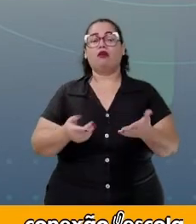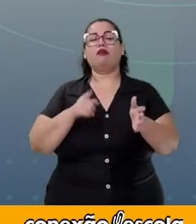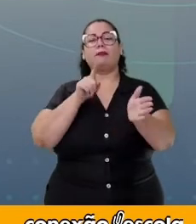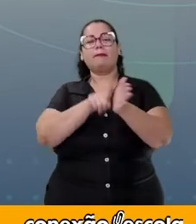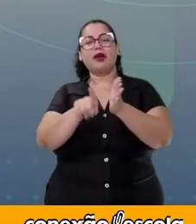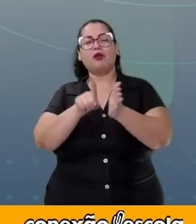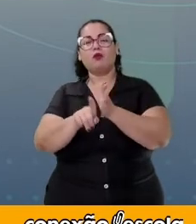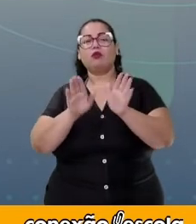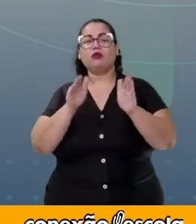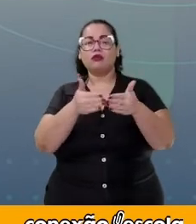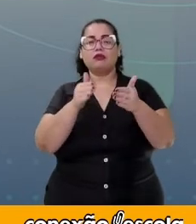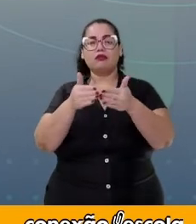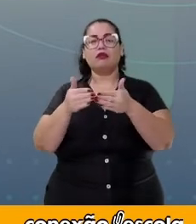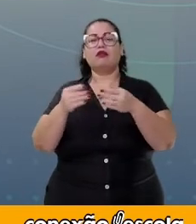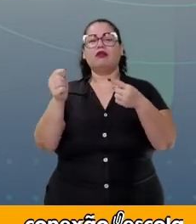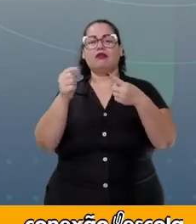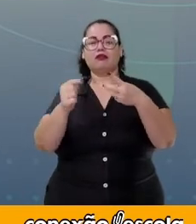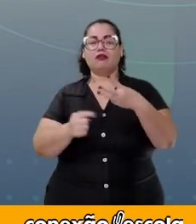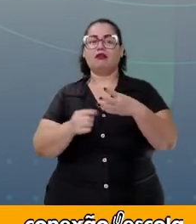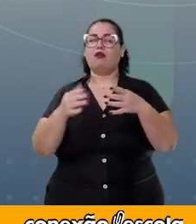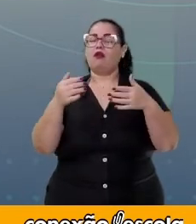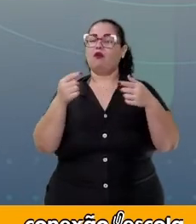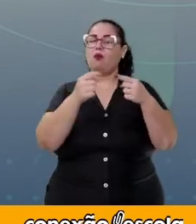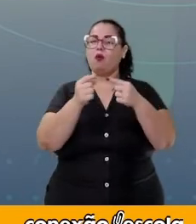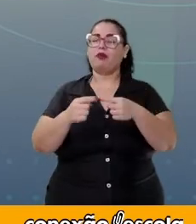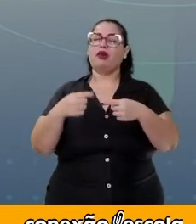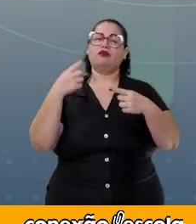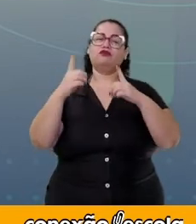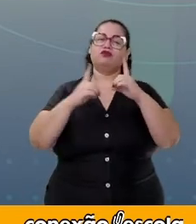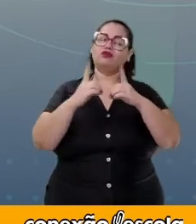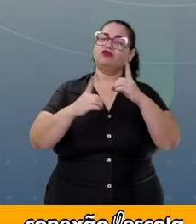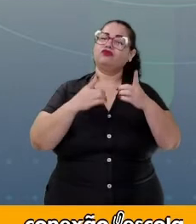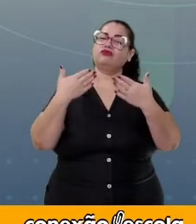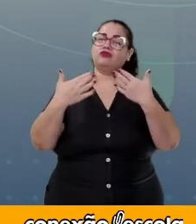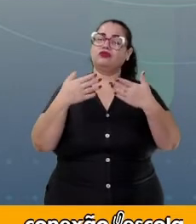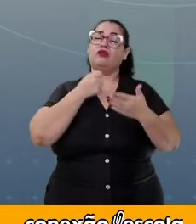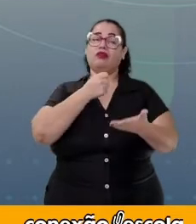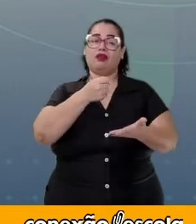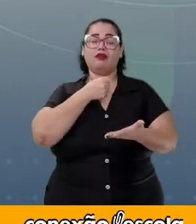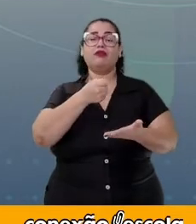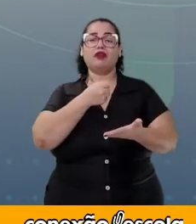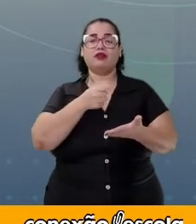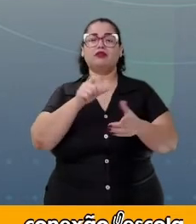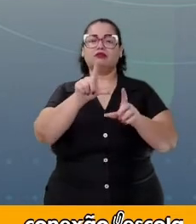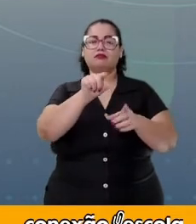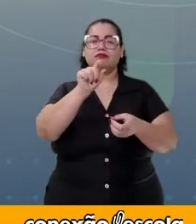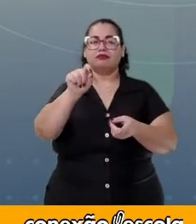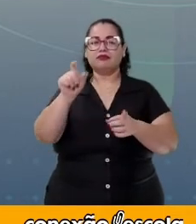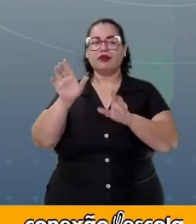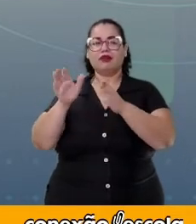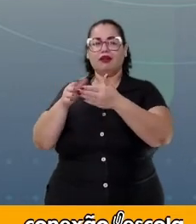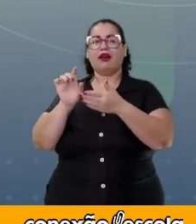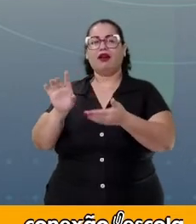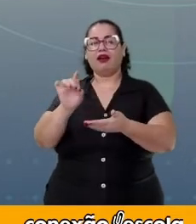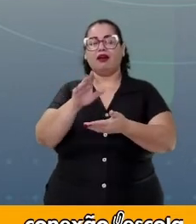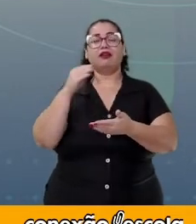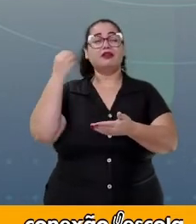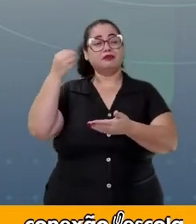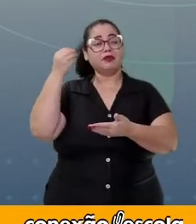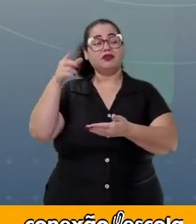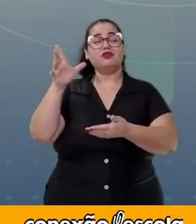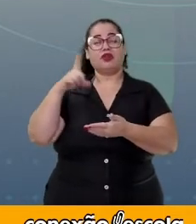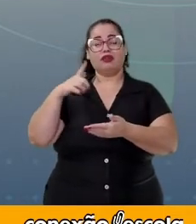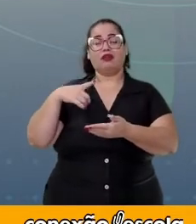perguntas que vão nortear esse diálogo, essa entrevista, vamos selecionar pessoas que são especialistas na área.